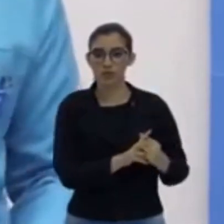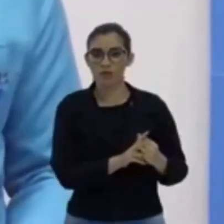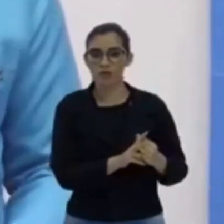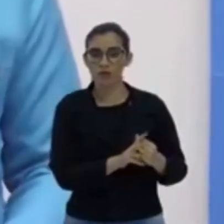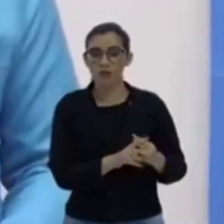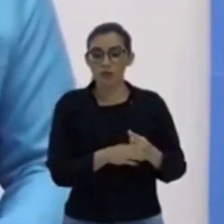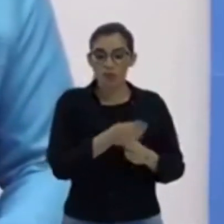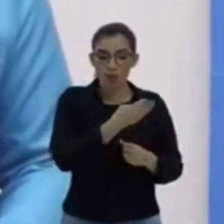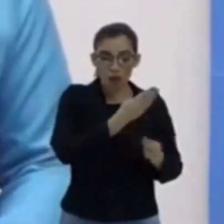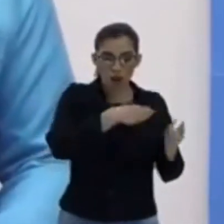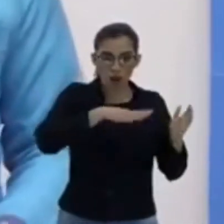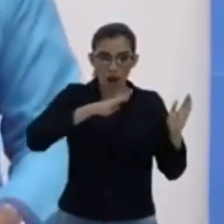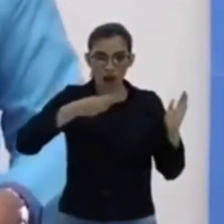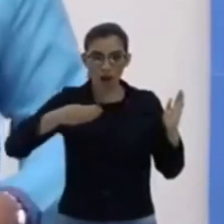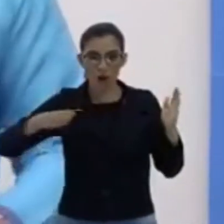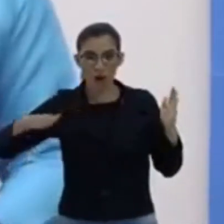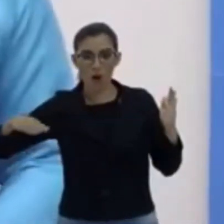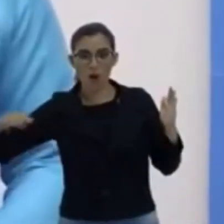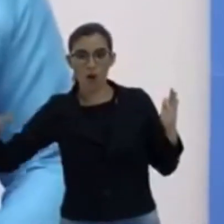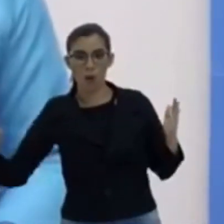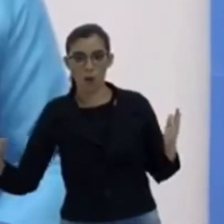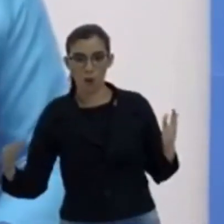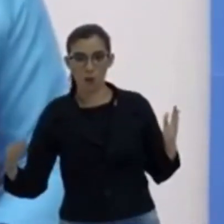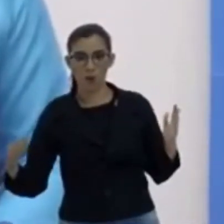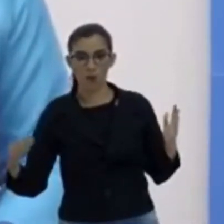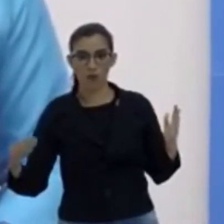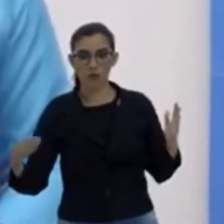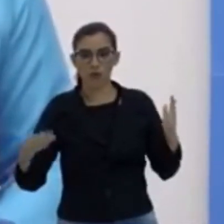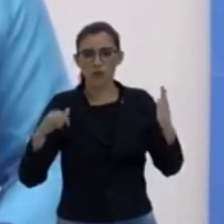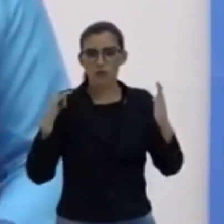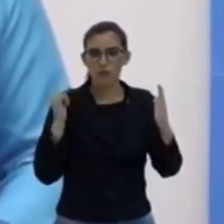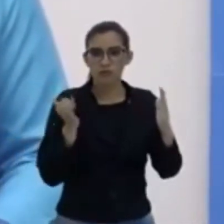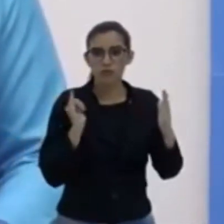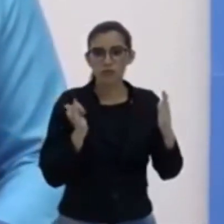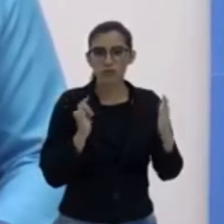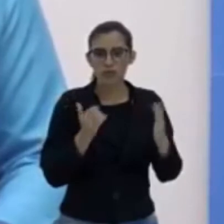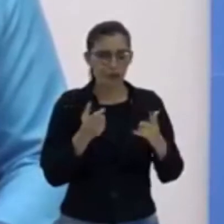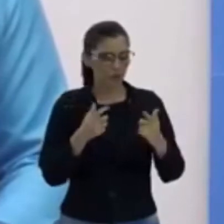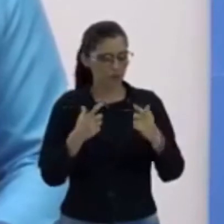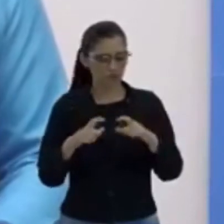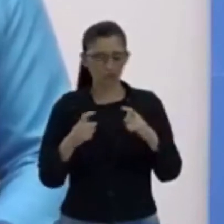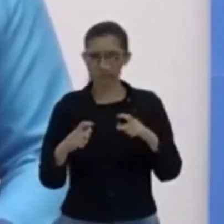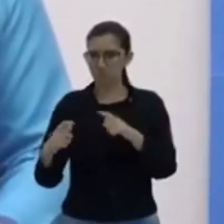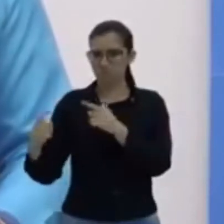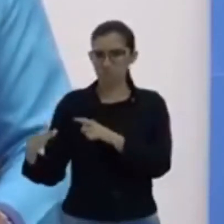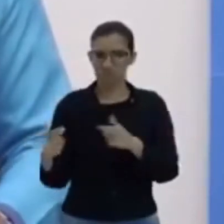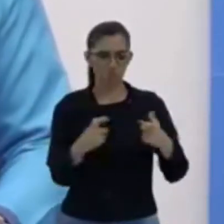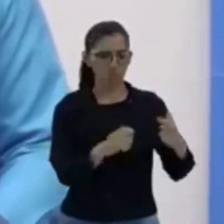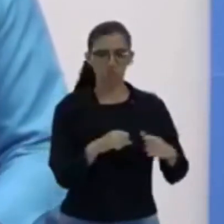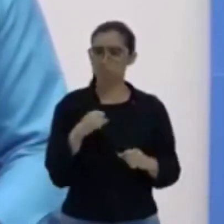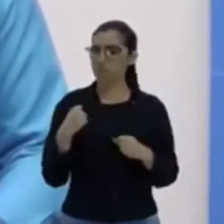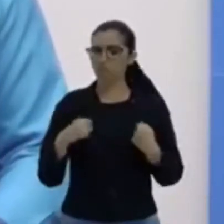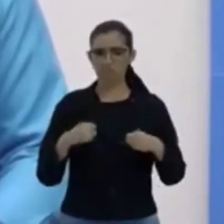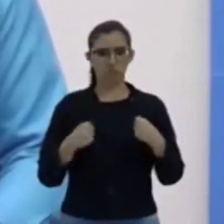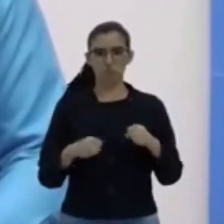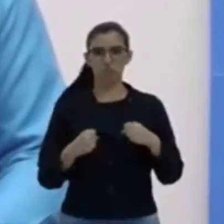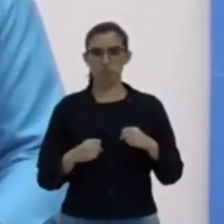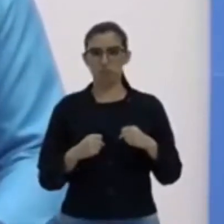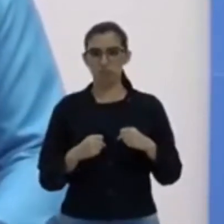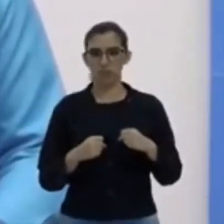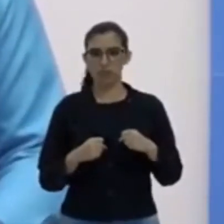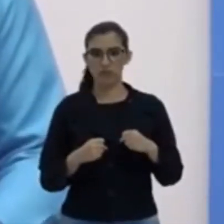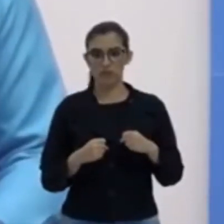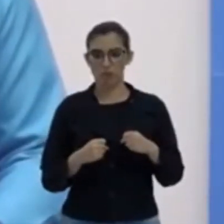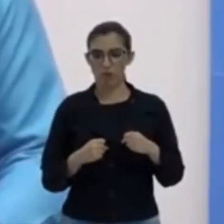já é o contrário, tá bom? A onda eletromagnética não necessita desse meio. E cada vez que o meio seja